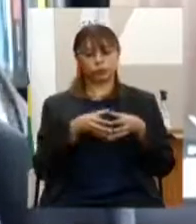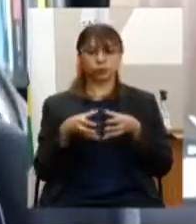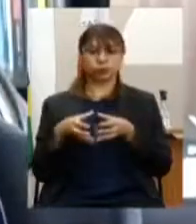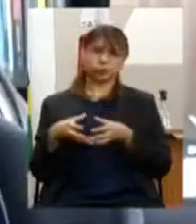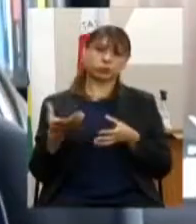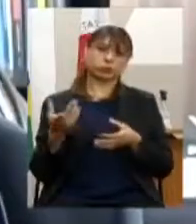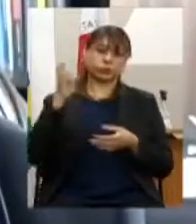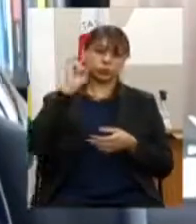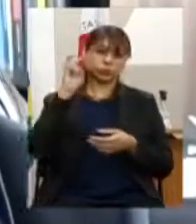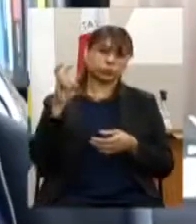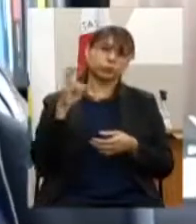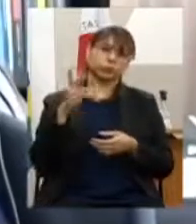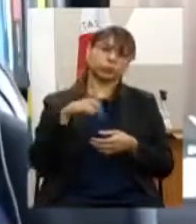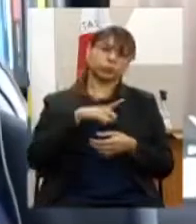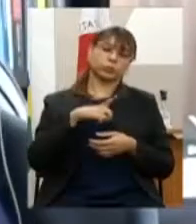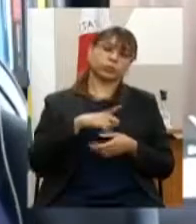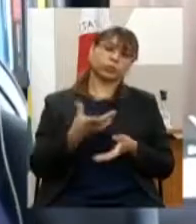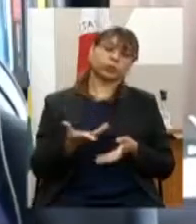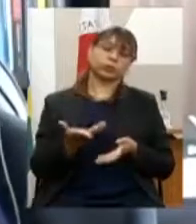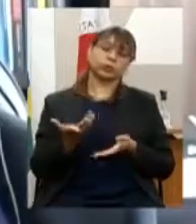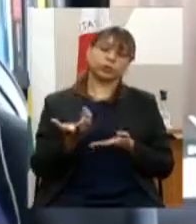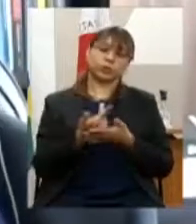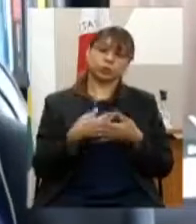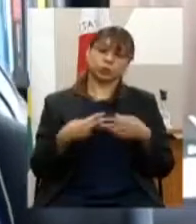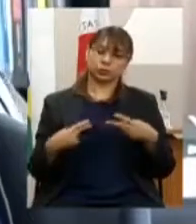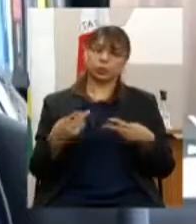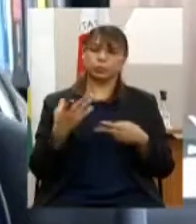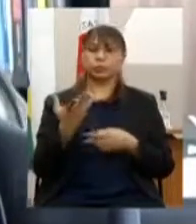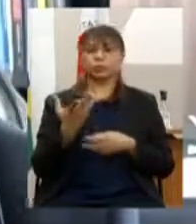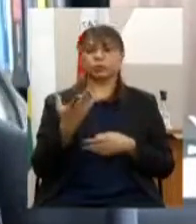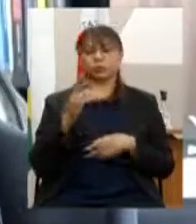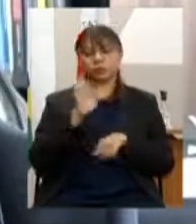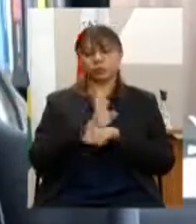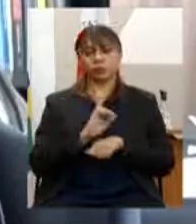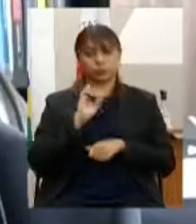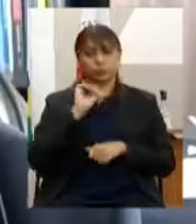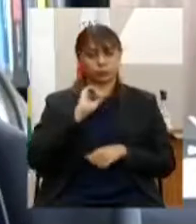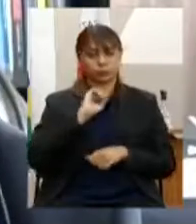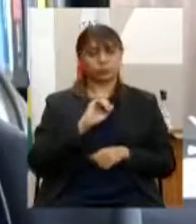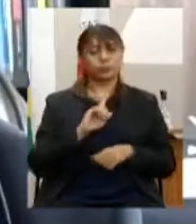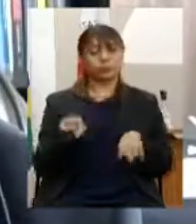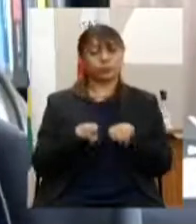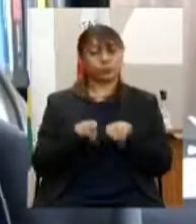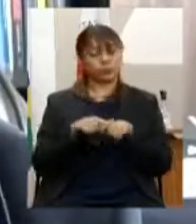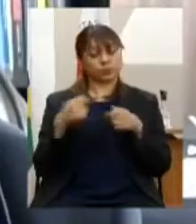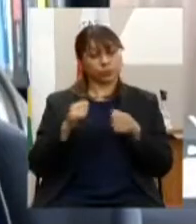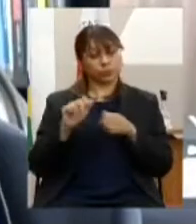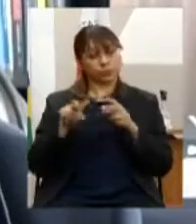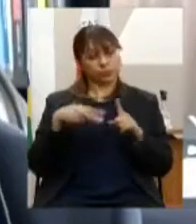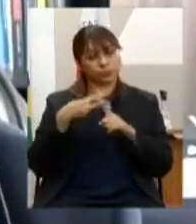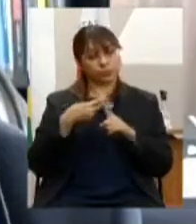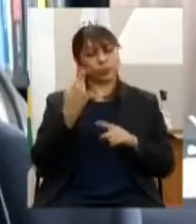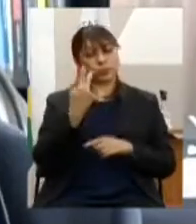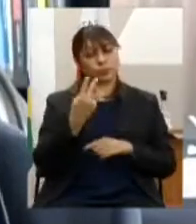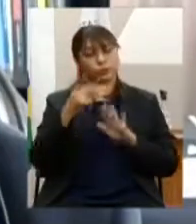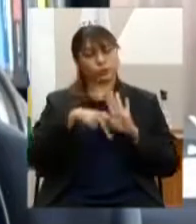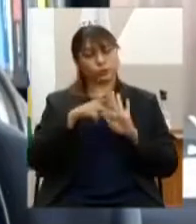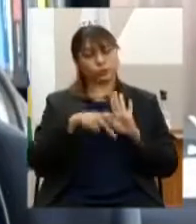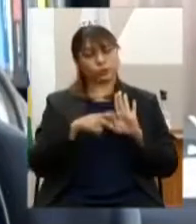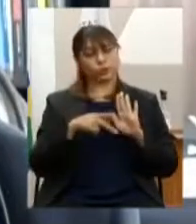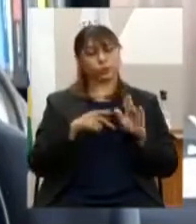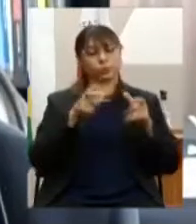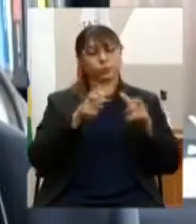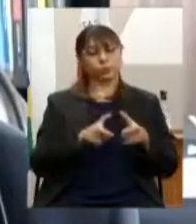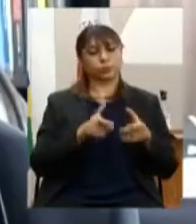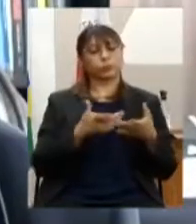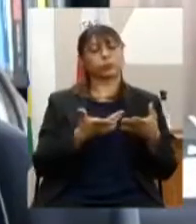culturais do segmento das artes cênicas do estado acrescentar dois projetos beneficiados na meta física e recursos na